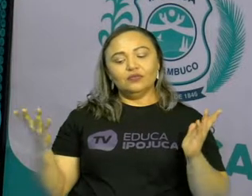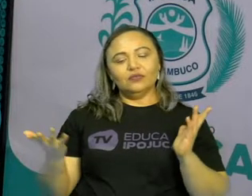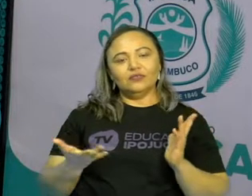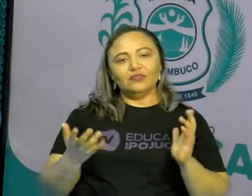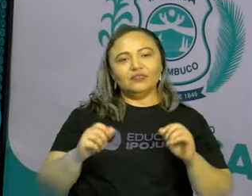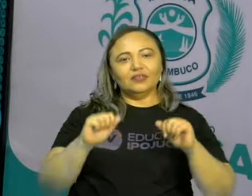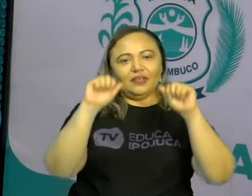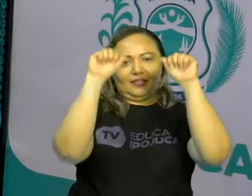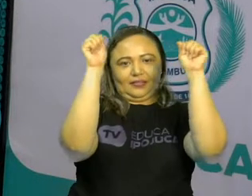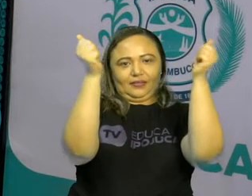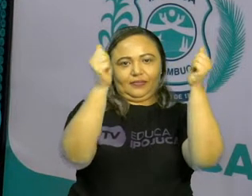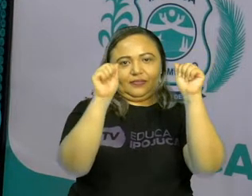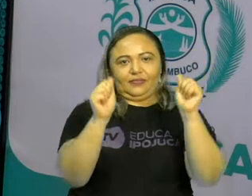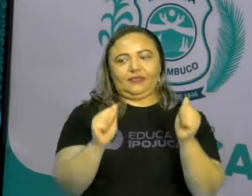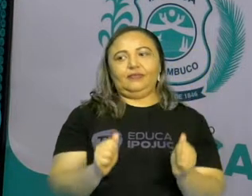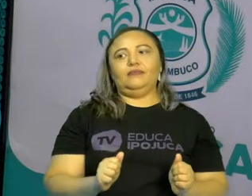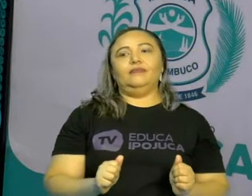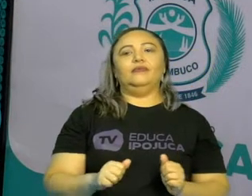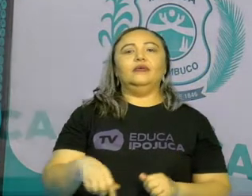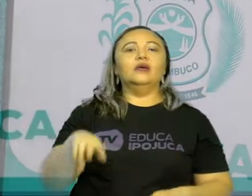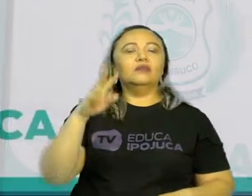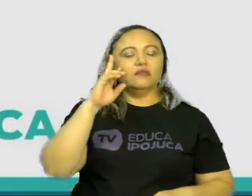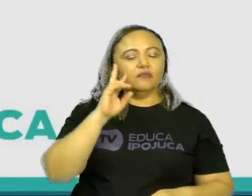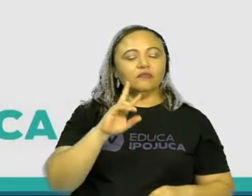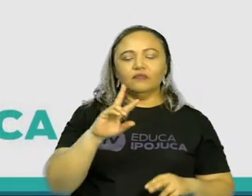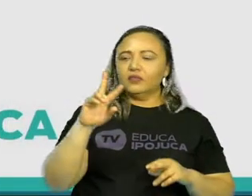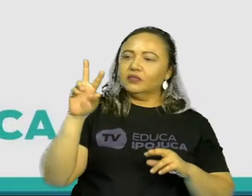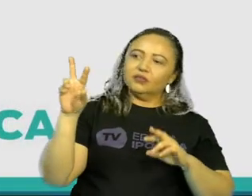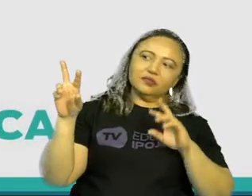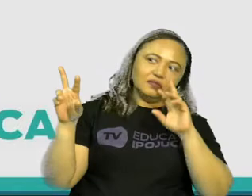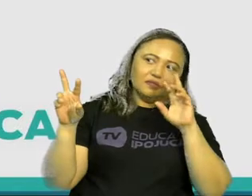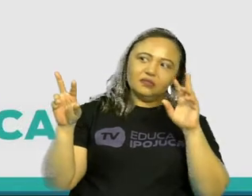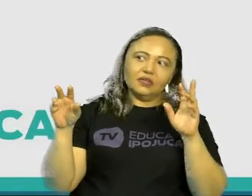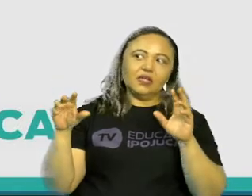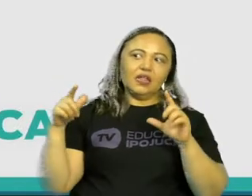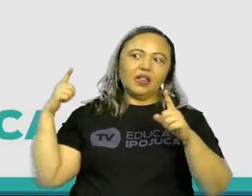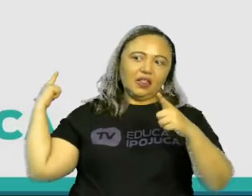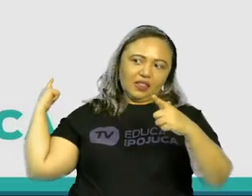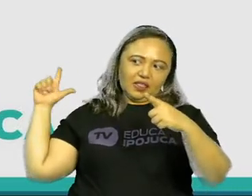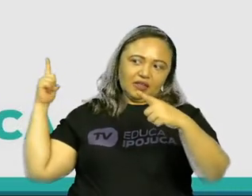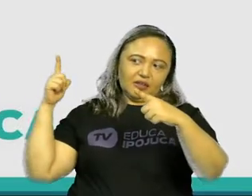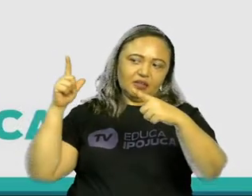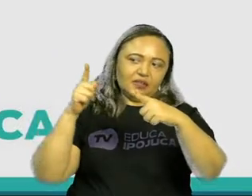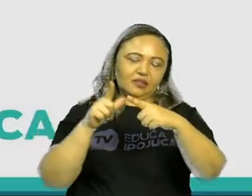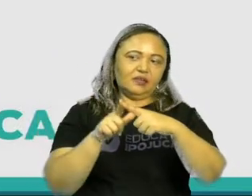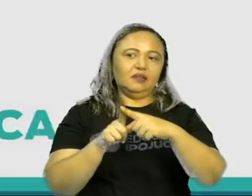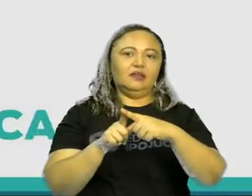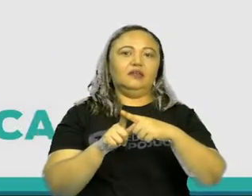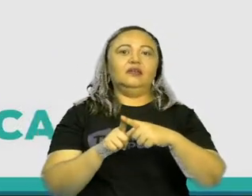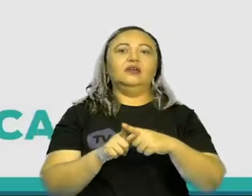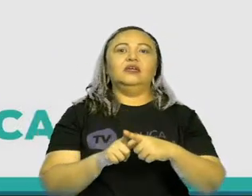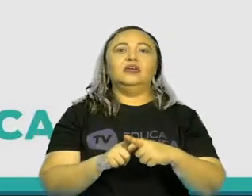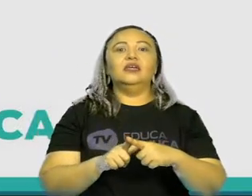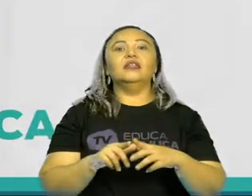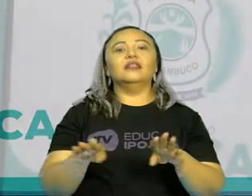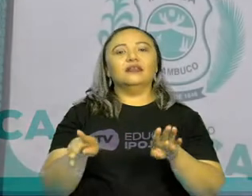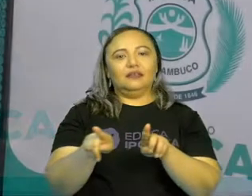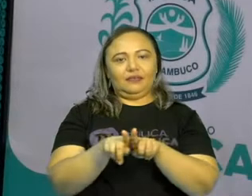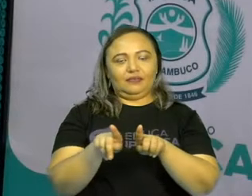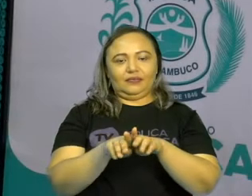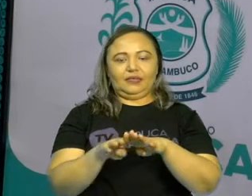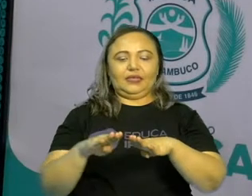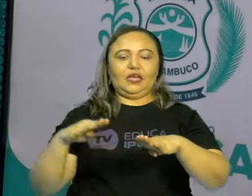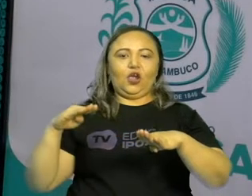hoje vamos falar sobre artes visuais tradicionais e artes contemporâneas.